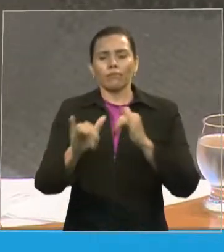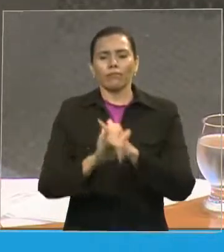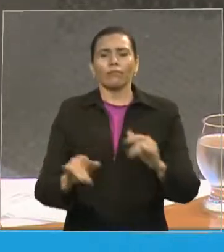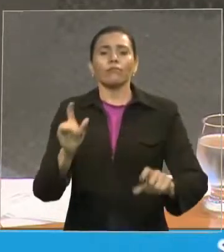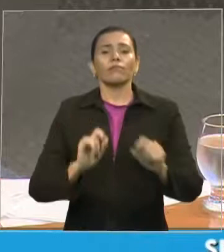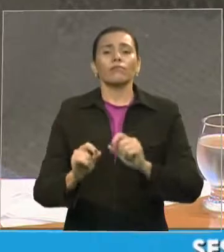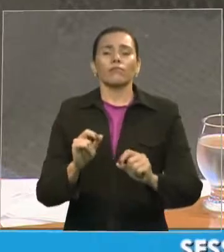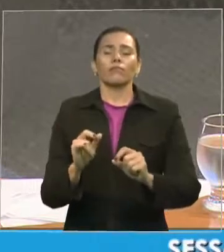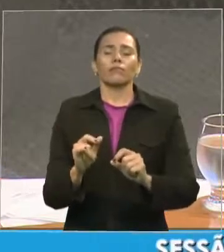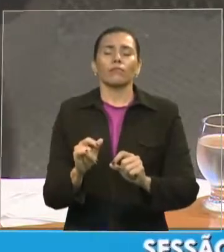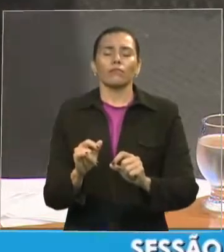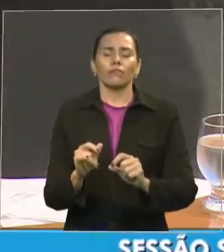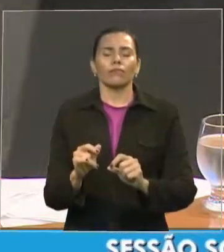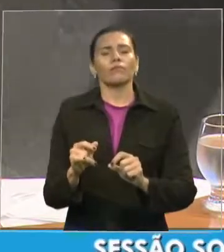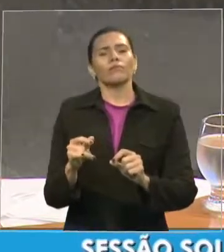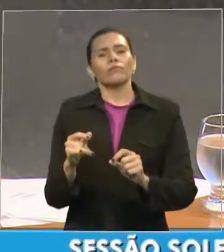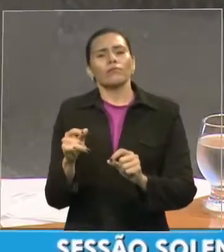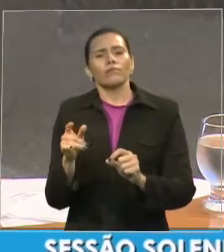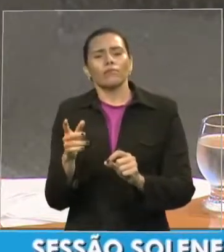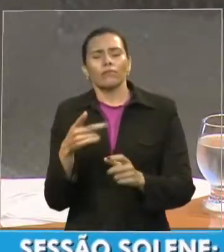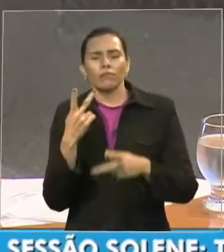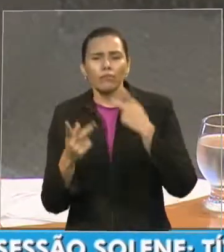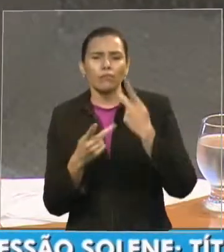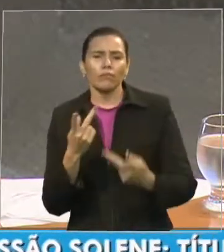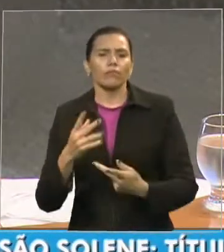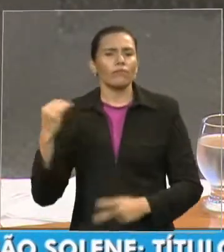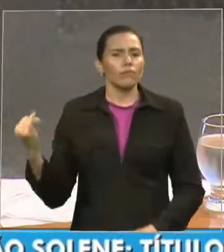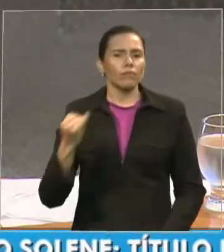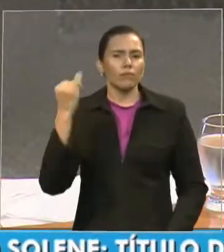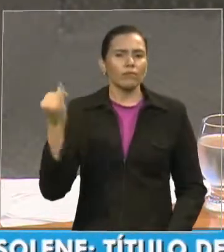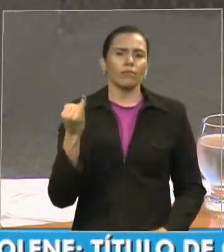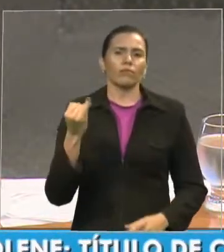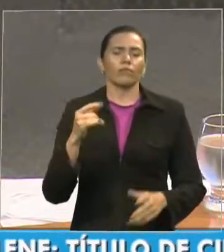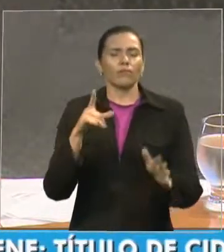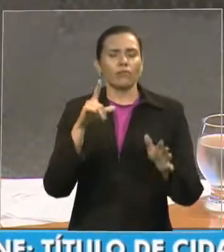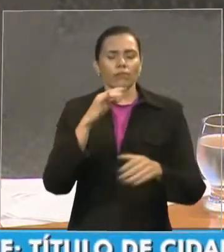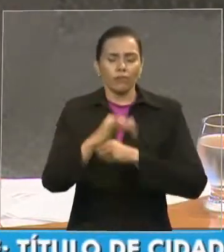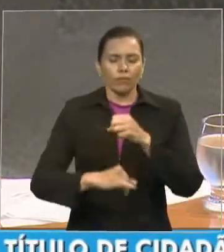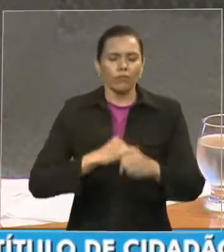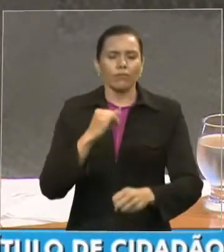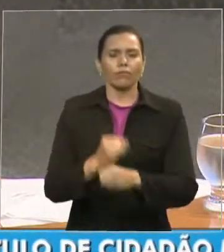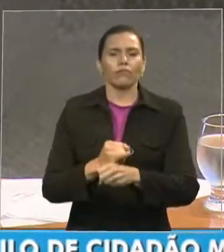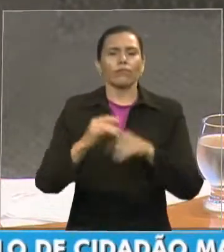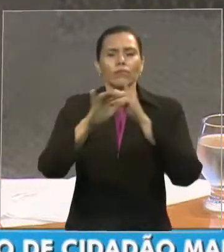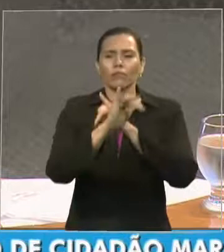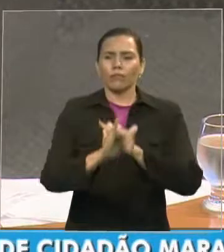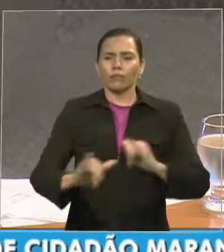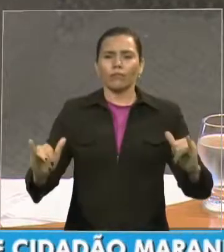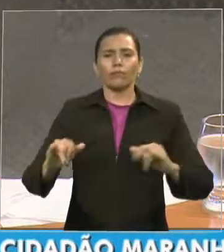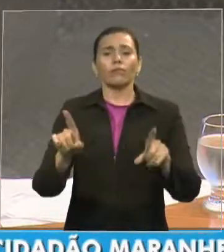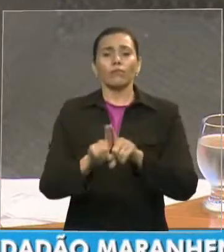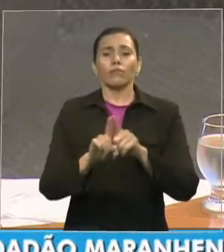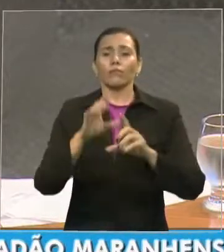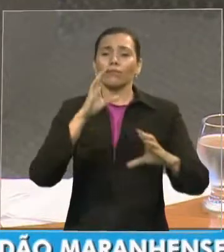atuais, da igreja. E o reconhecimento, nacionalmente, como apóstolo da descomunicação.